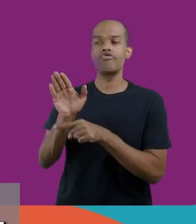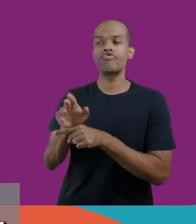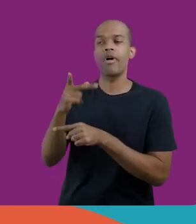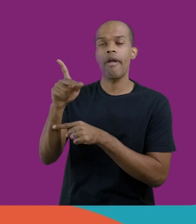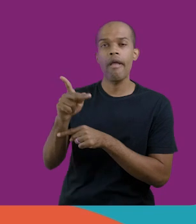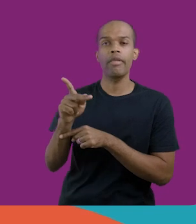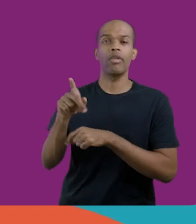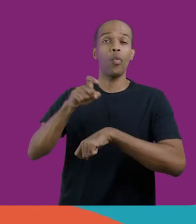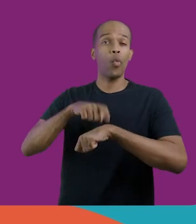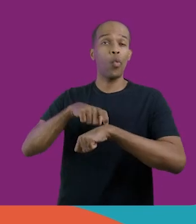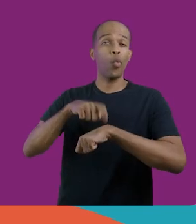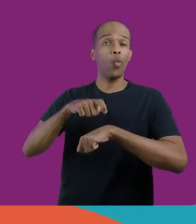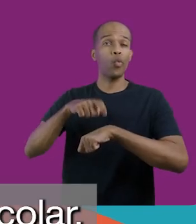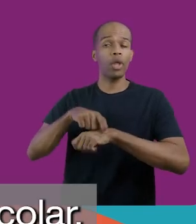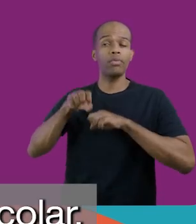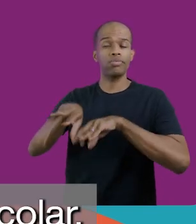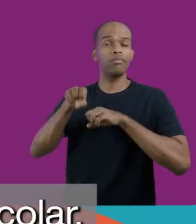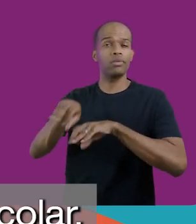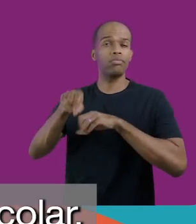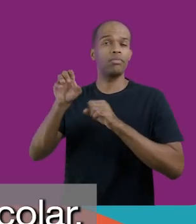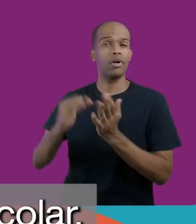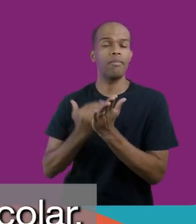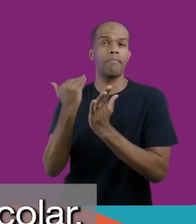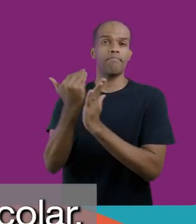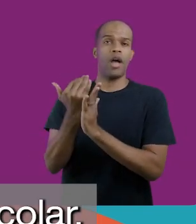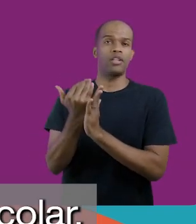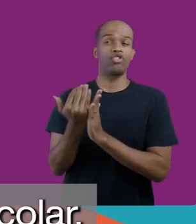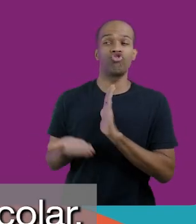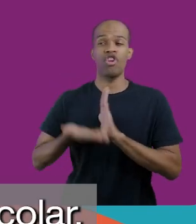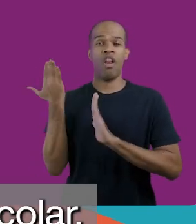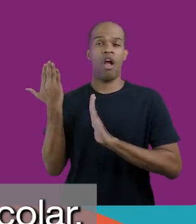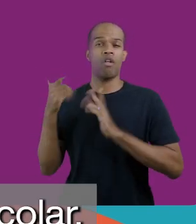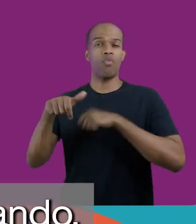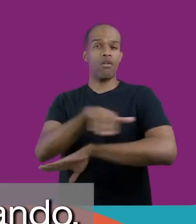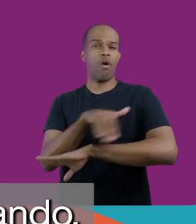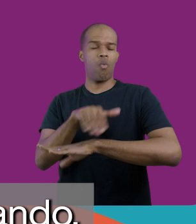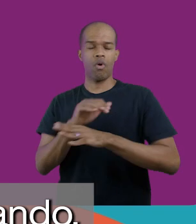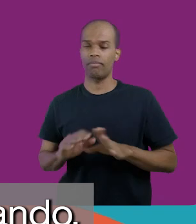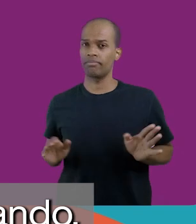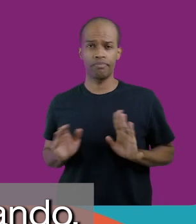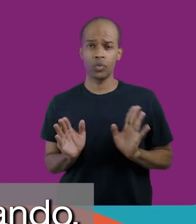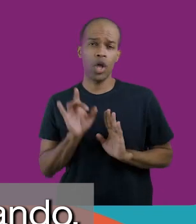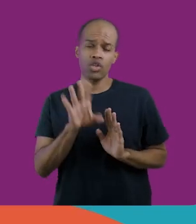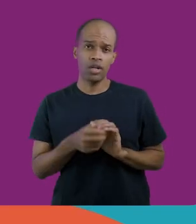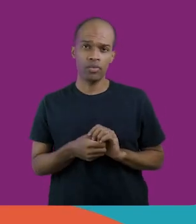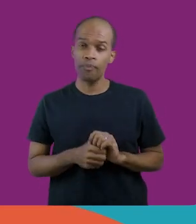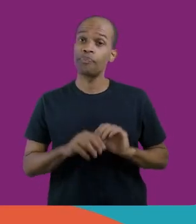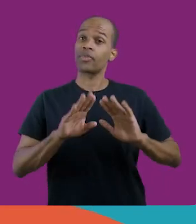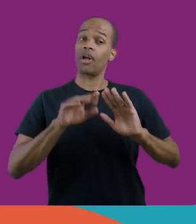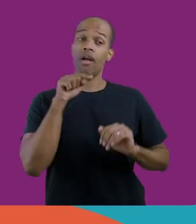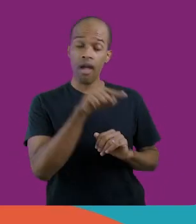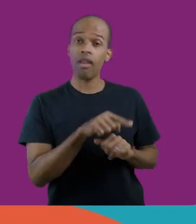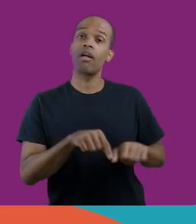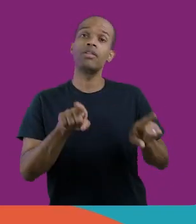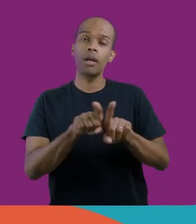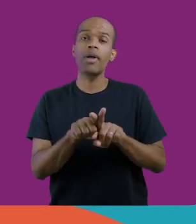da rua, vamos dizer assim, de ele estar em outro ambiente, a não ser no escolar. no horário que um pai pode estar trabalhando alguma coisa.